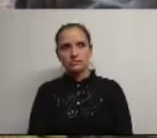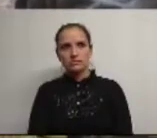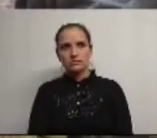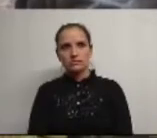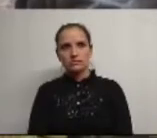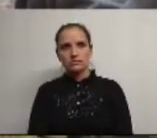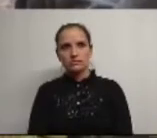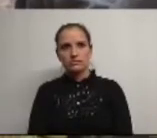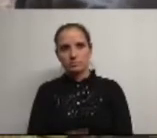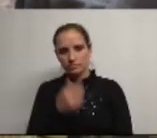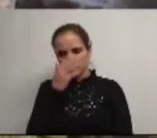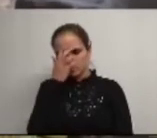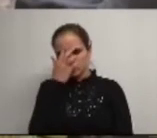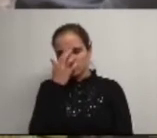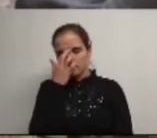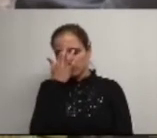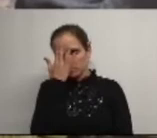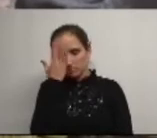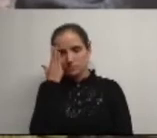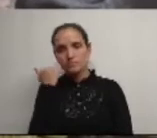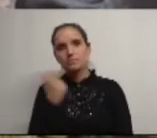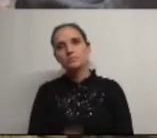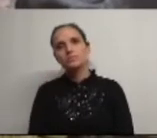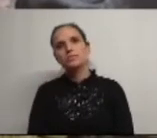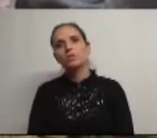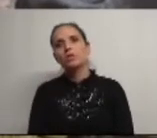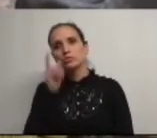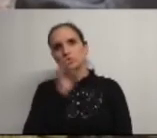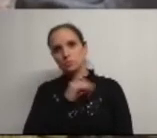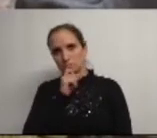ainda dispõe de tempo faz favor senhor deputado